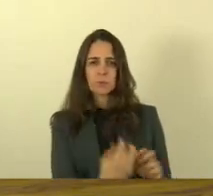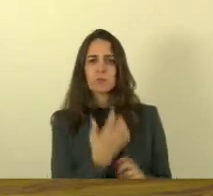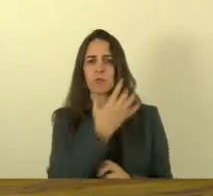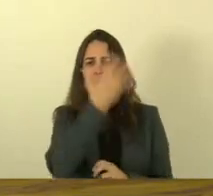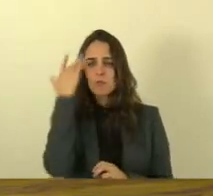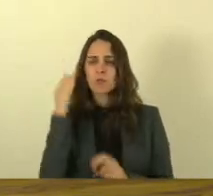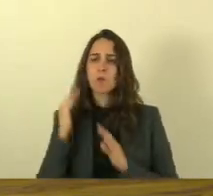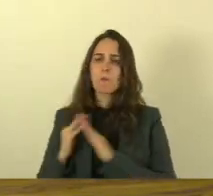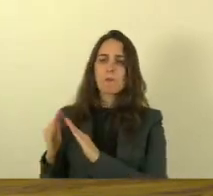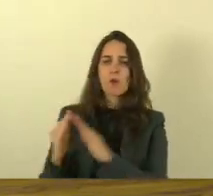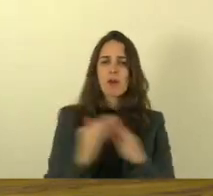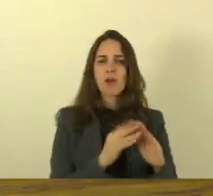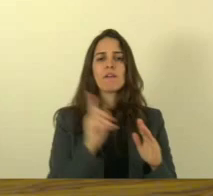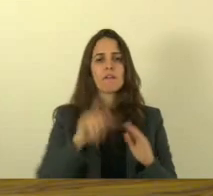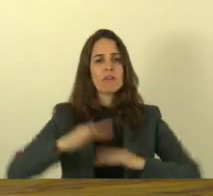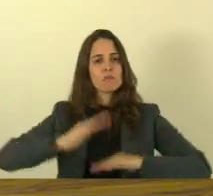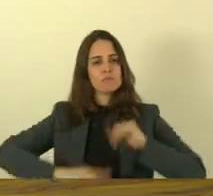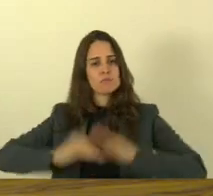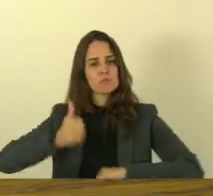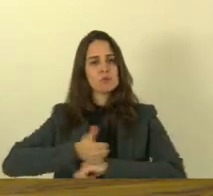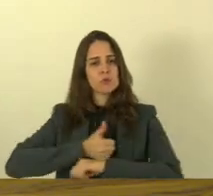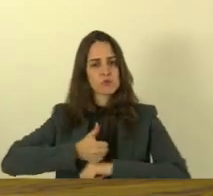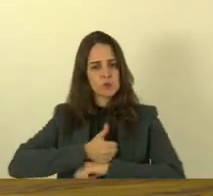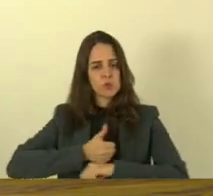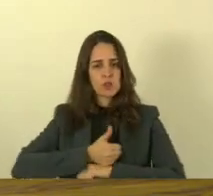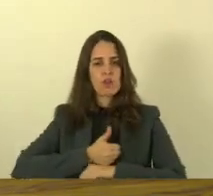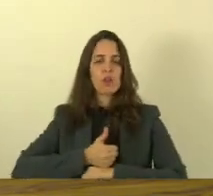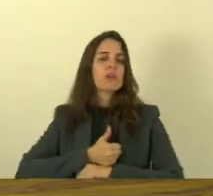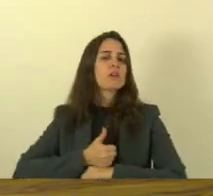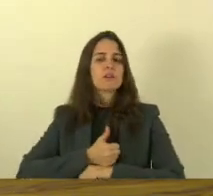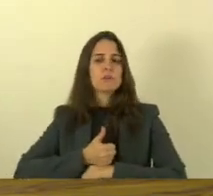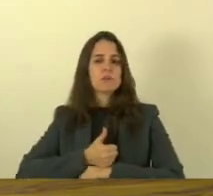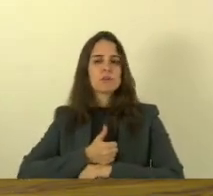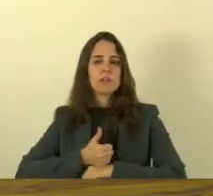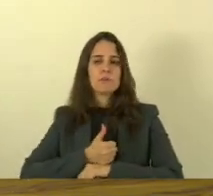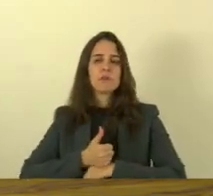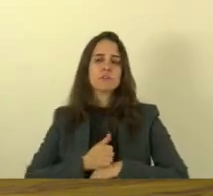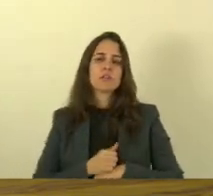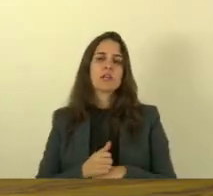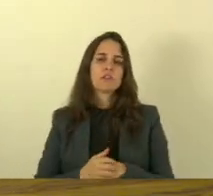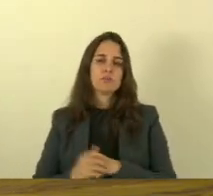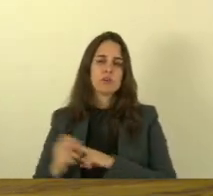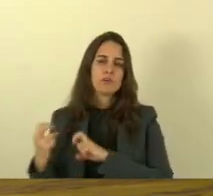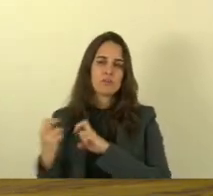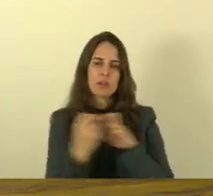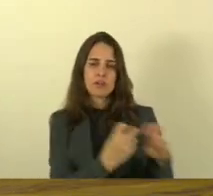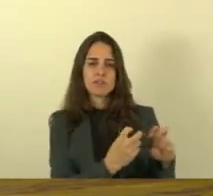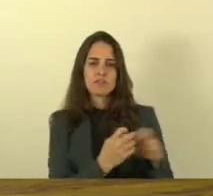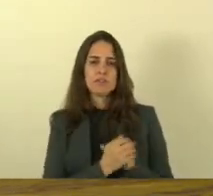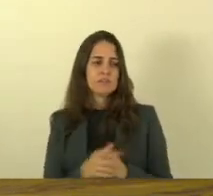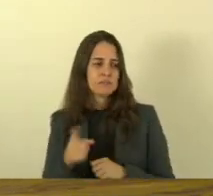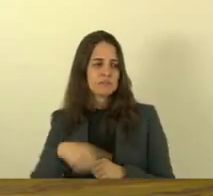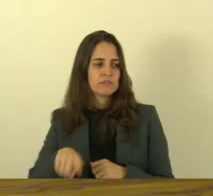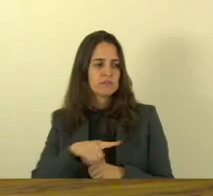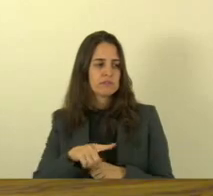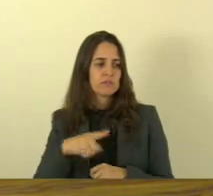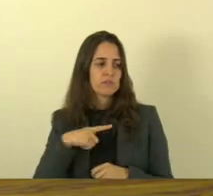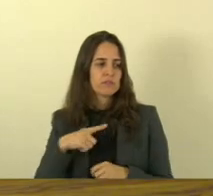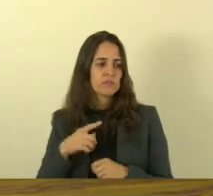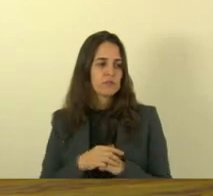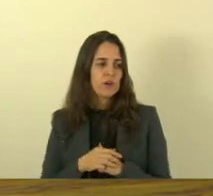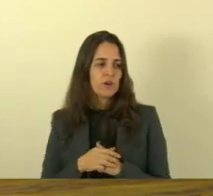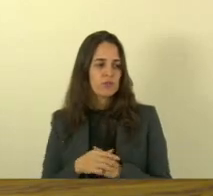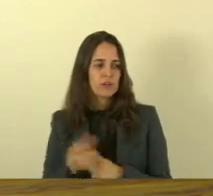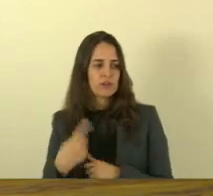ferroviários e ele dava de frente para a ferrovia que é o bairro de Itacoari que fica aqui no município de